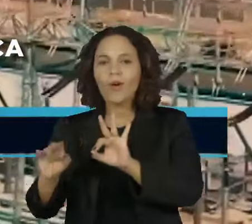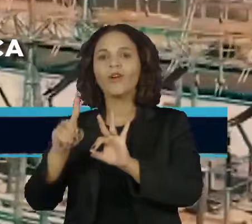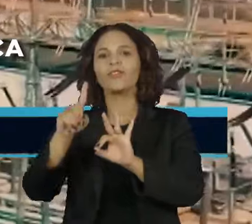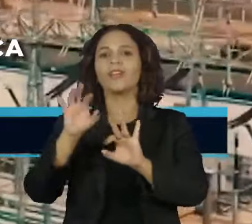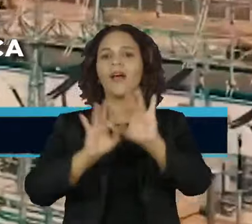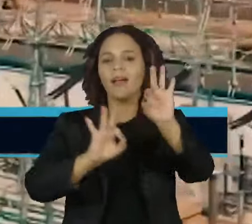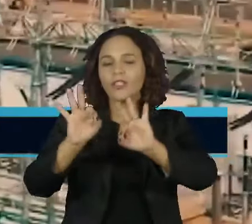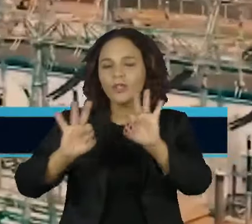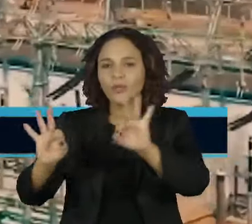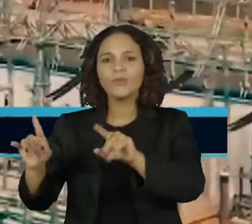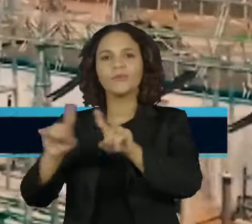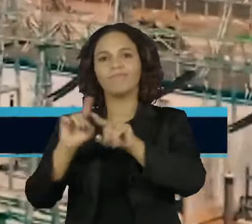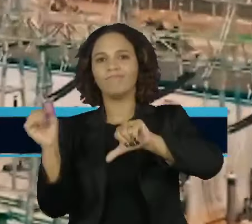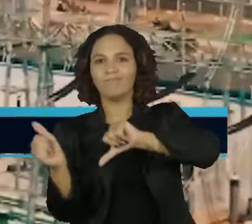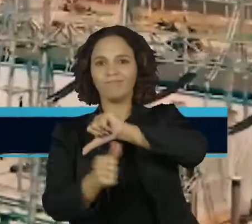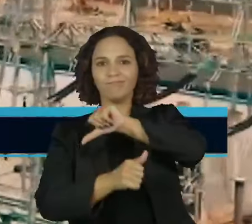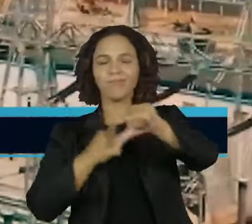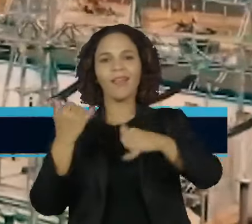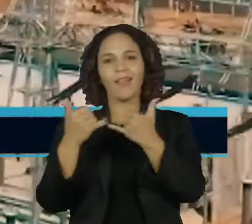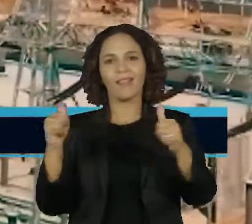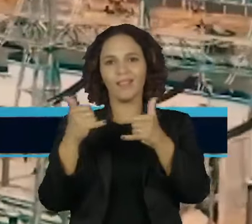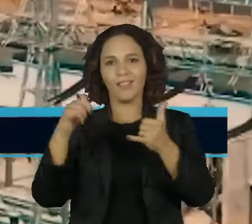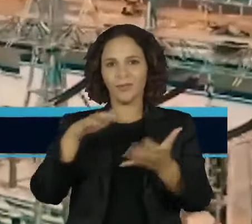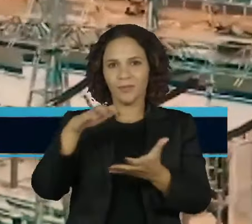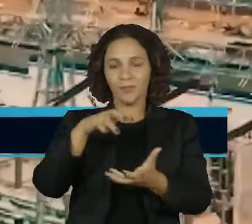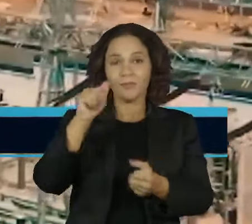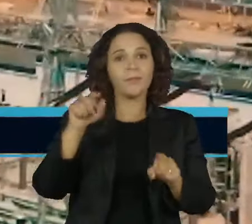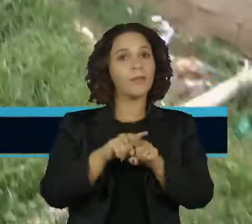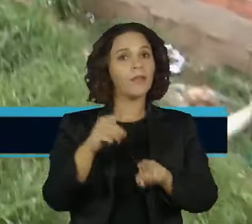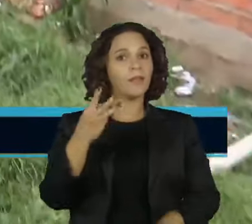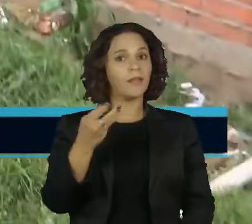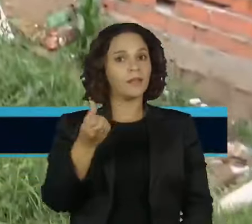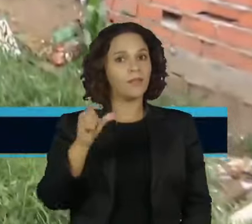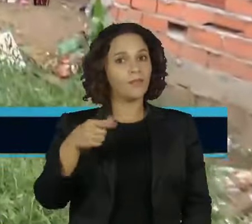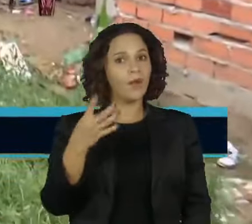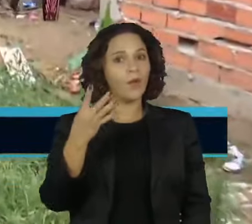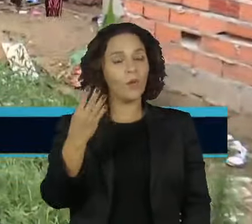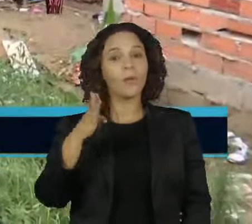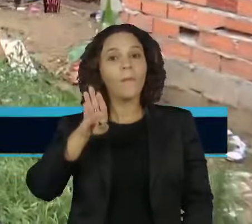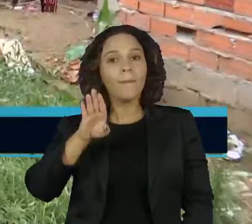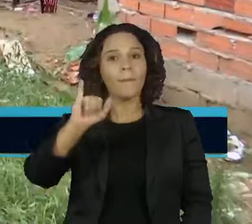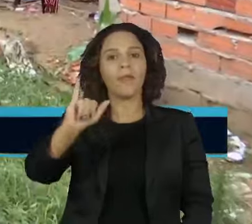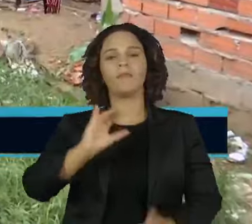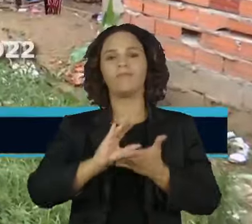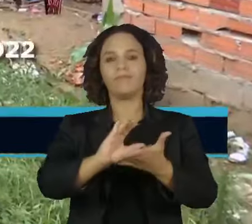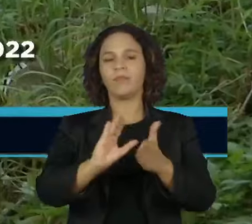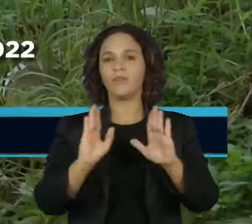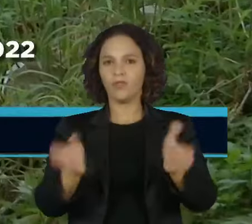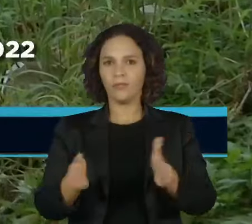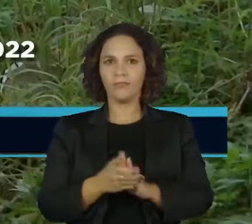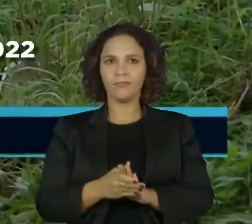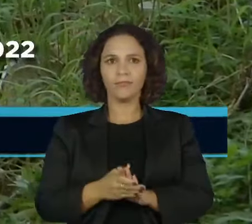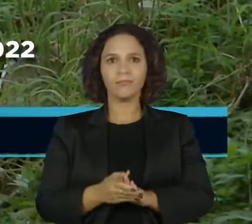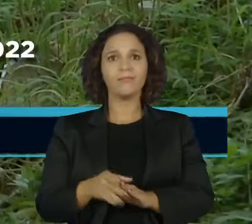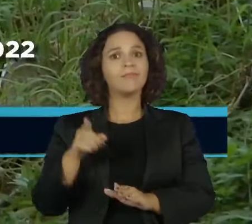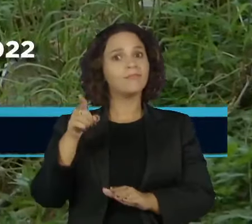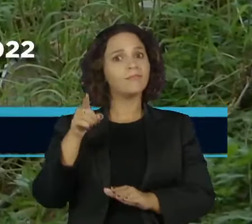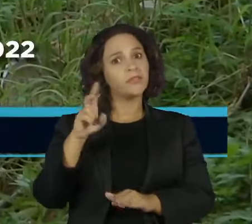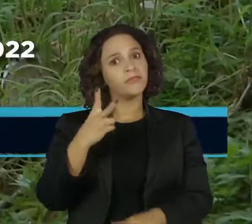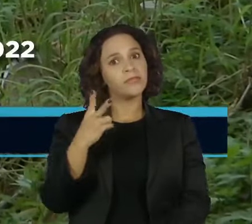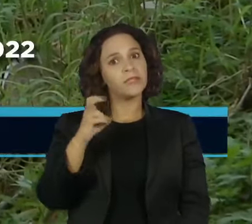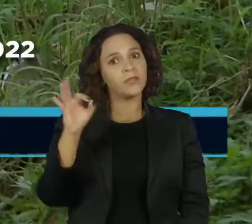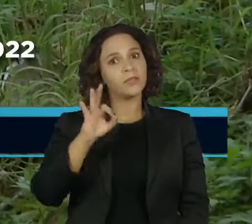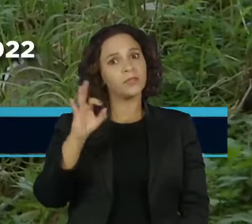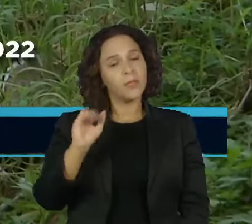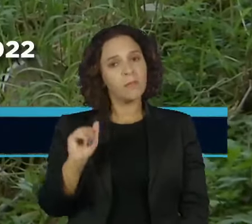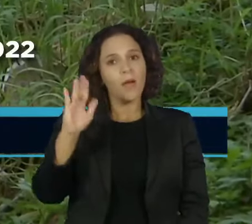energética. E outros R$ 36,4 bilhões já foram repassados. Valores 25% maiores do